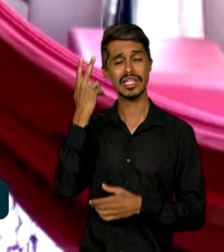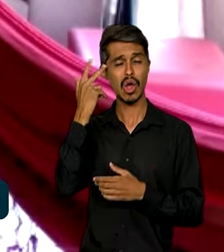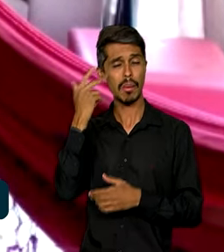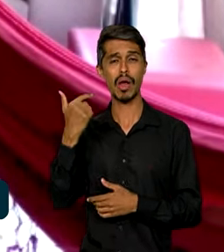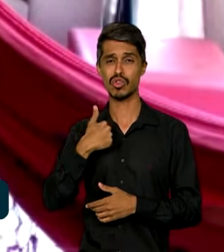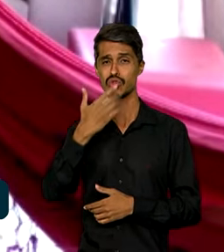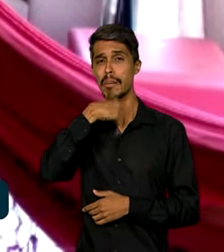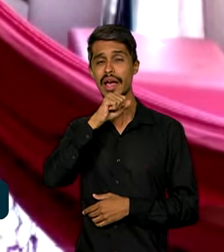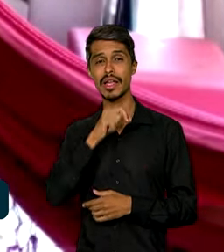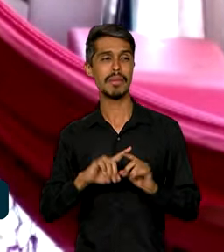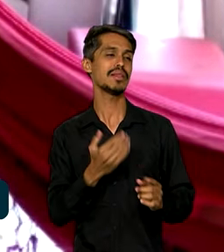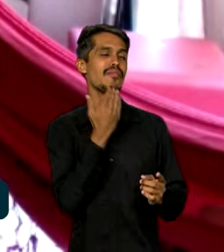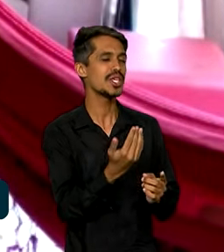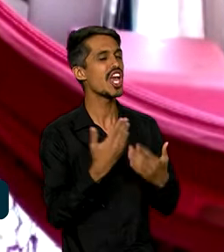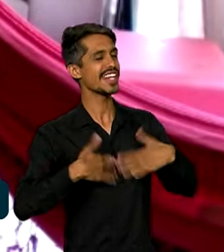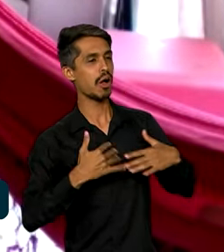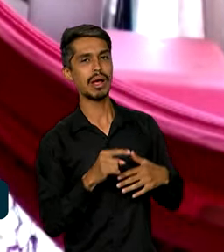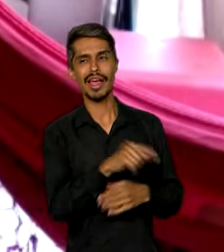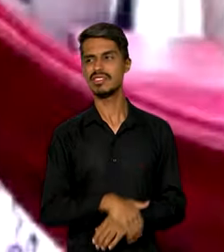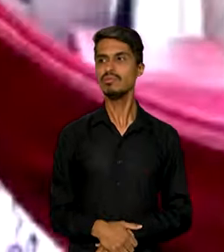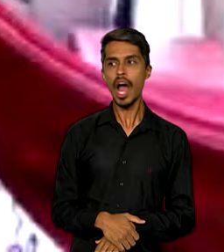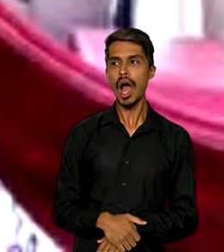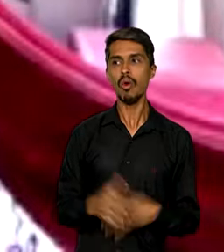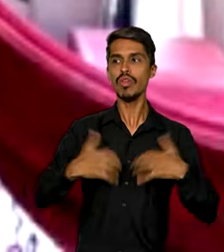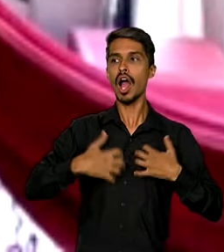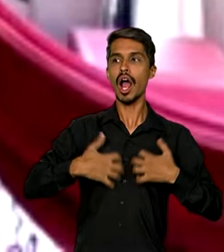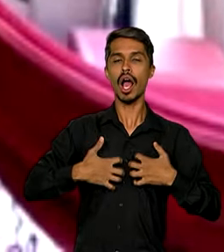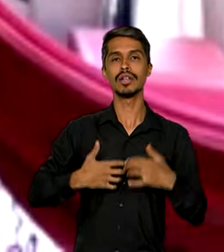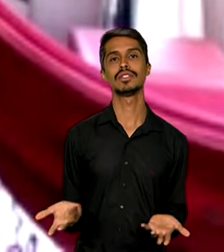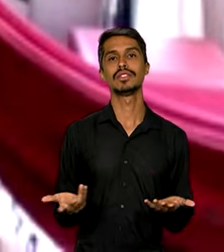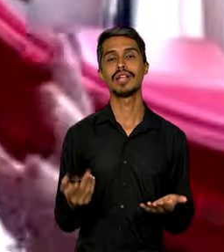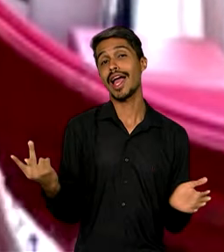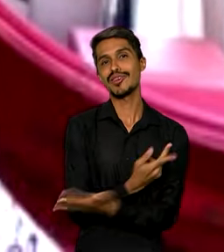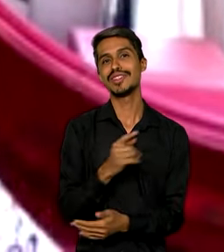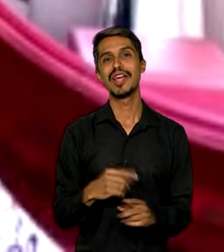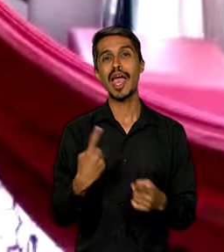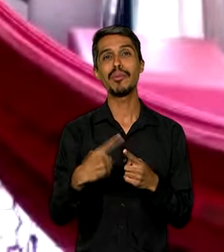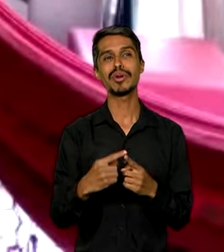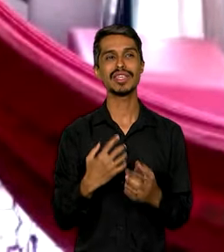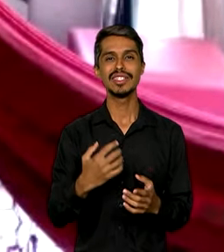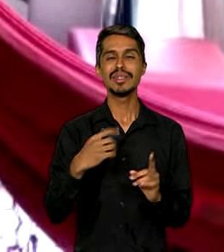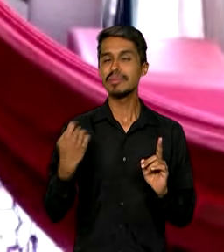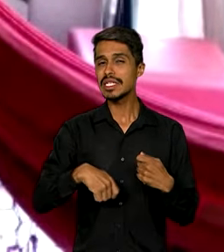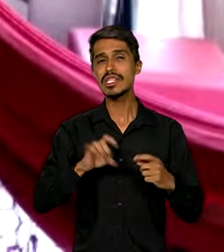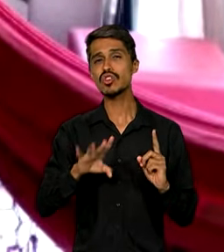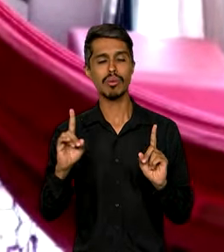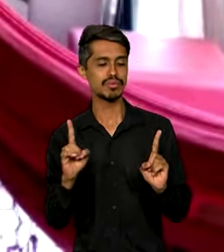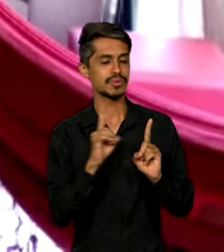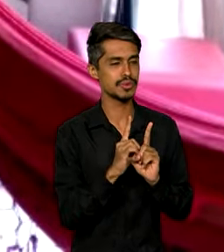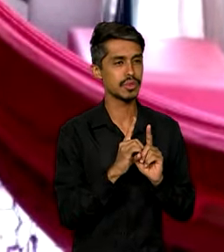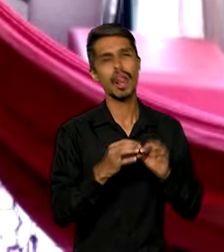isso. Mas eles não vão ter calma para dar, para oferecer. Então é muito mais uma presença ali do lado, sem